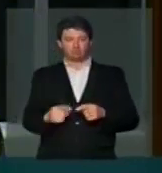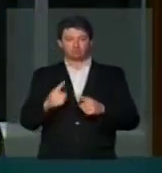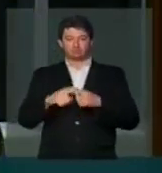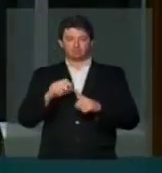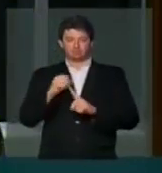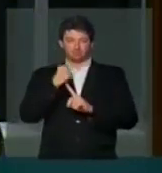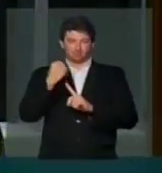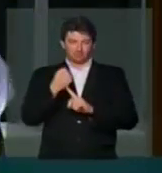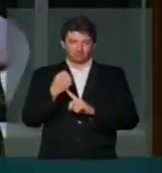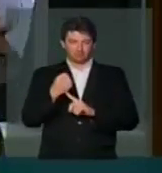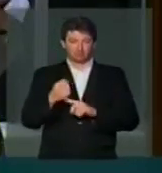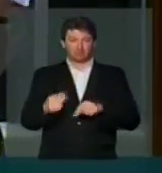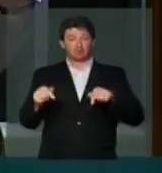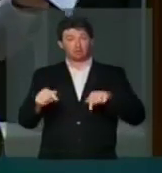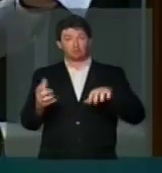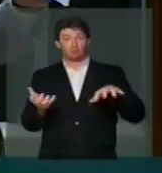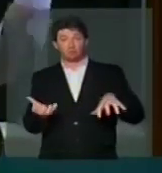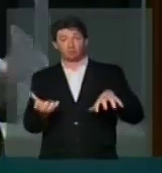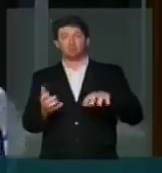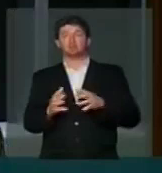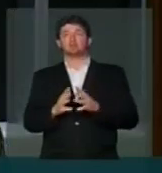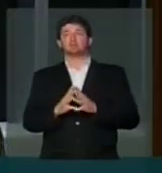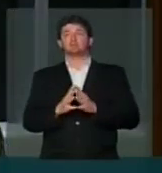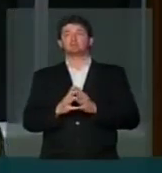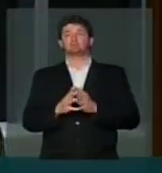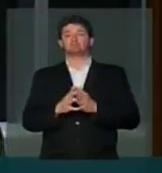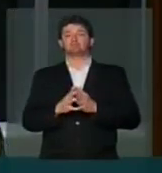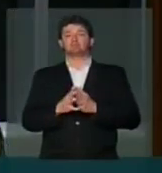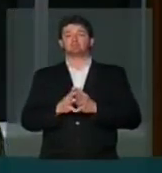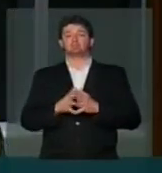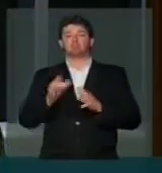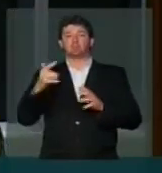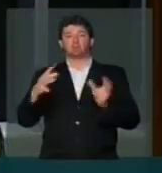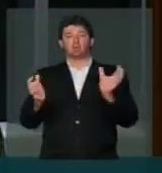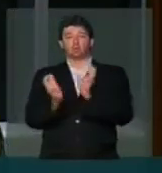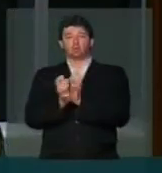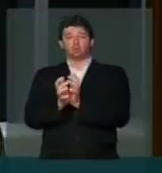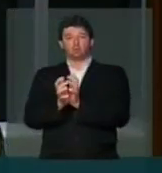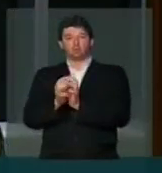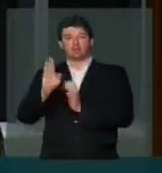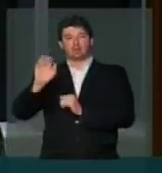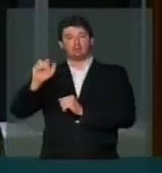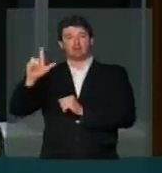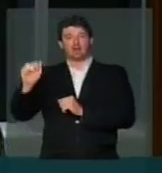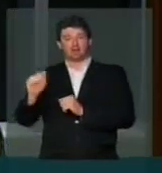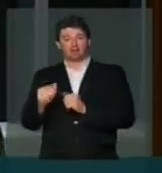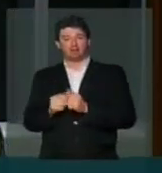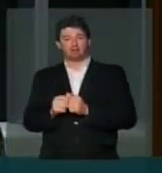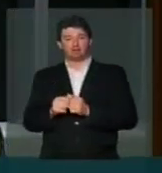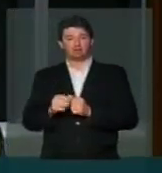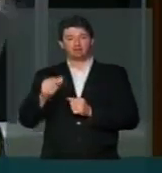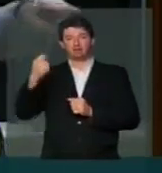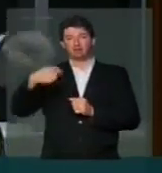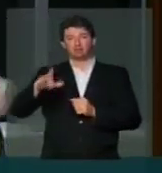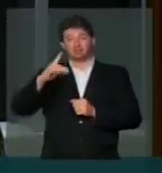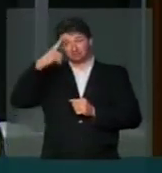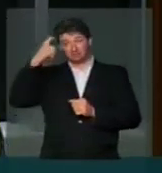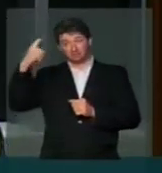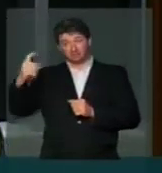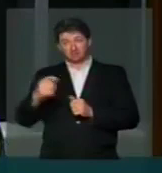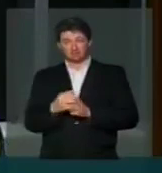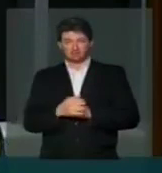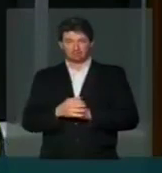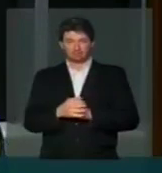em que o Congresso não tenha uma bancada da bala, em que não haja violência,